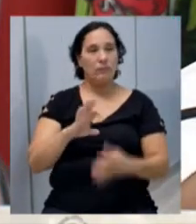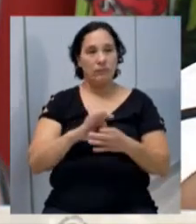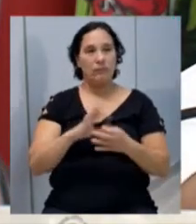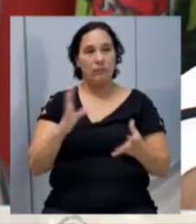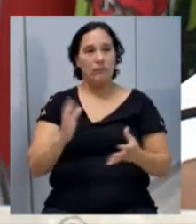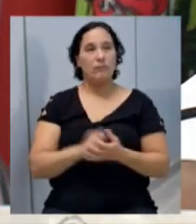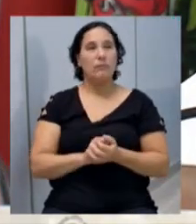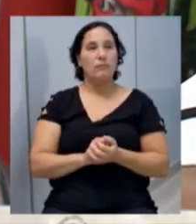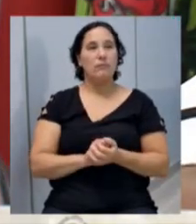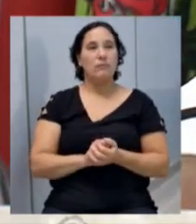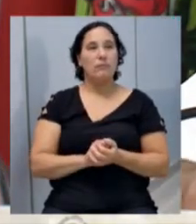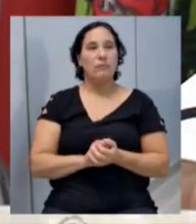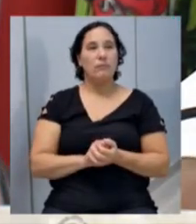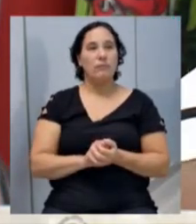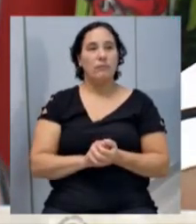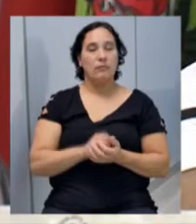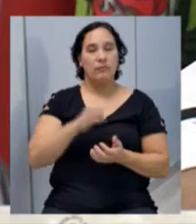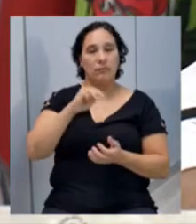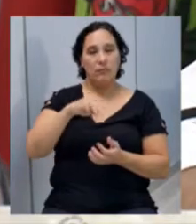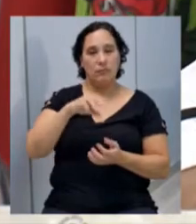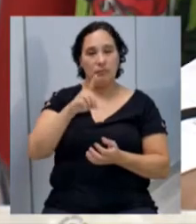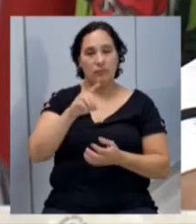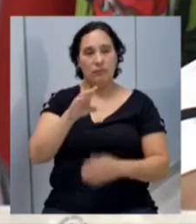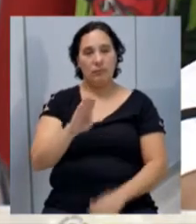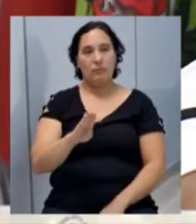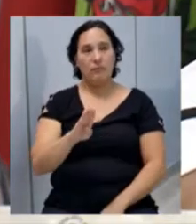Dispensada, a palavra está com a bancada do MDB.